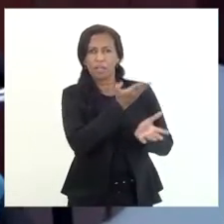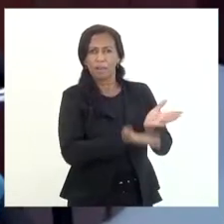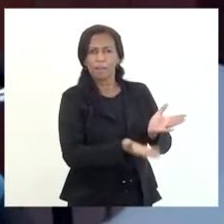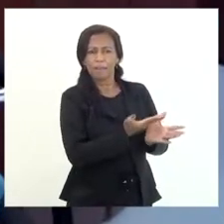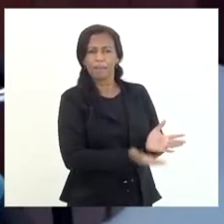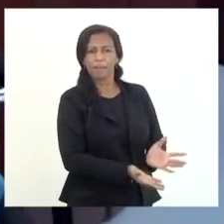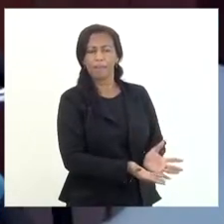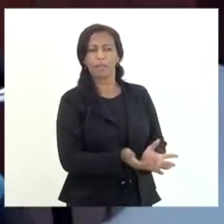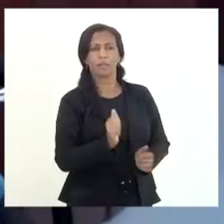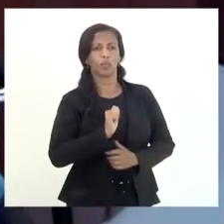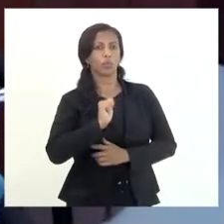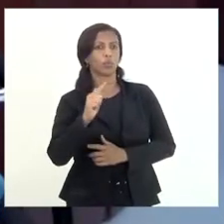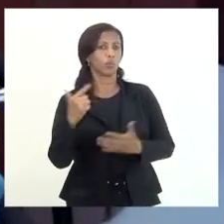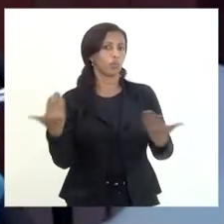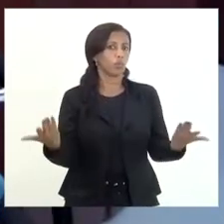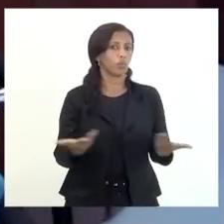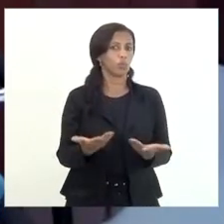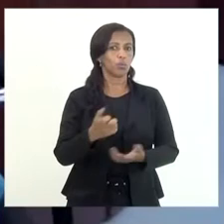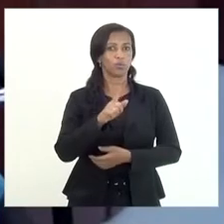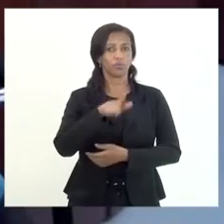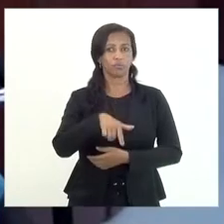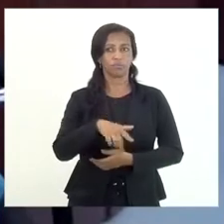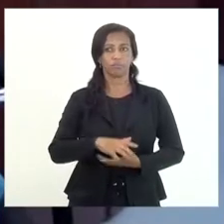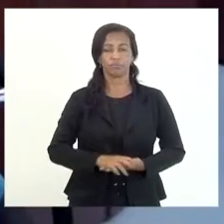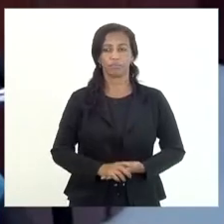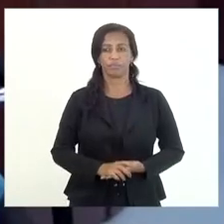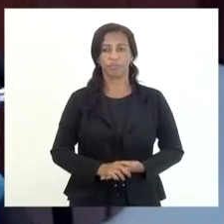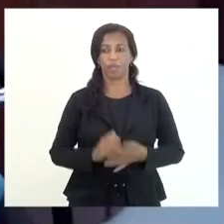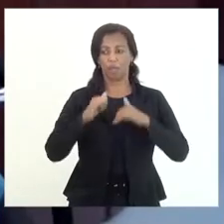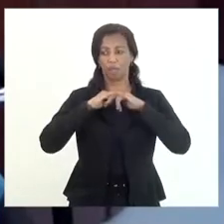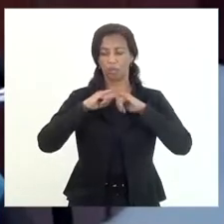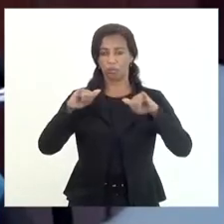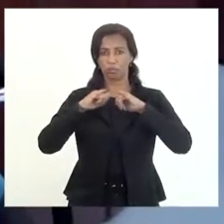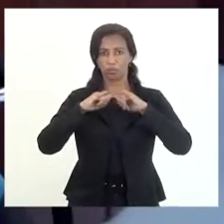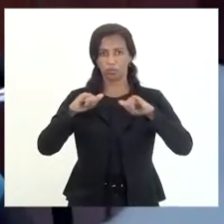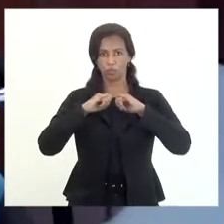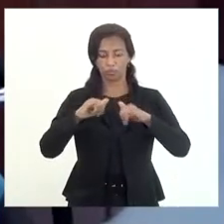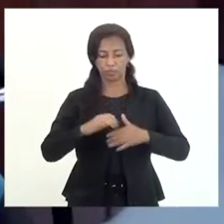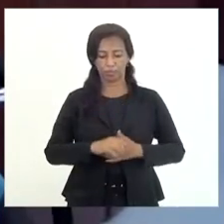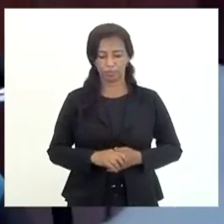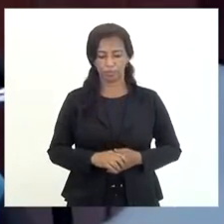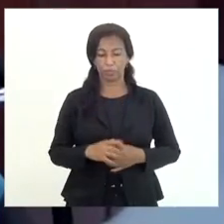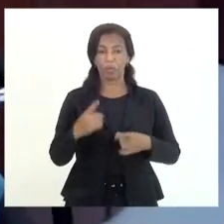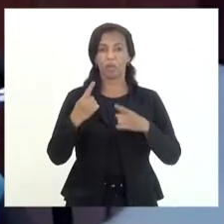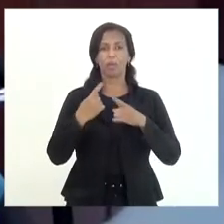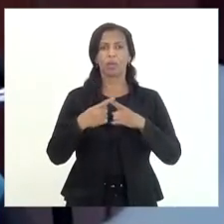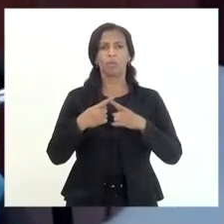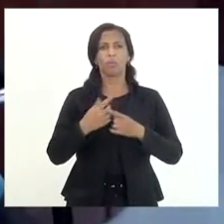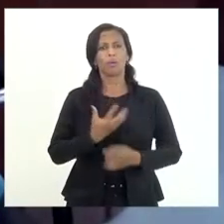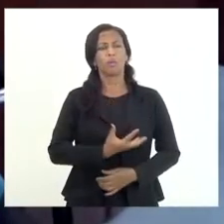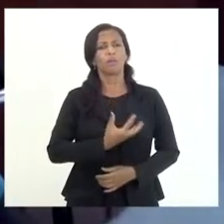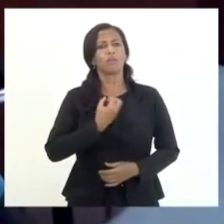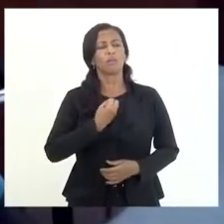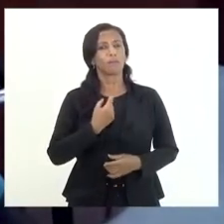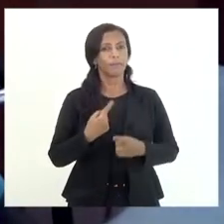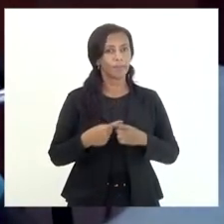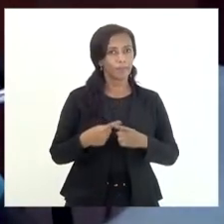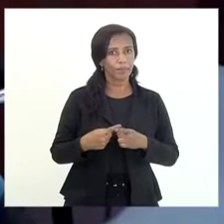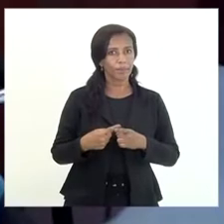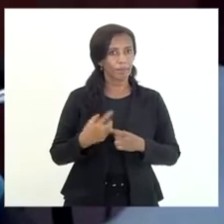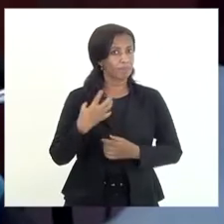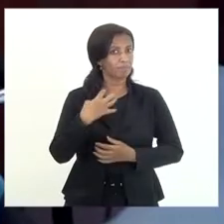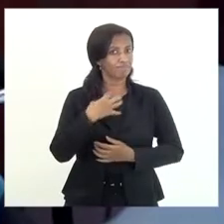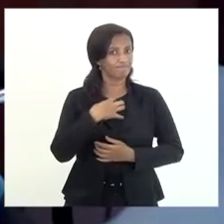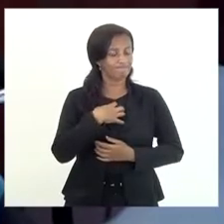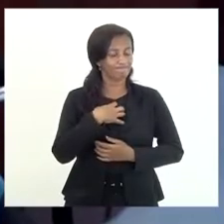que hoje é anunciado por que que me assustou porque eu tive a